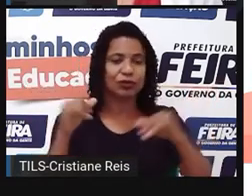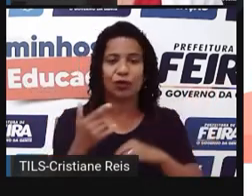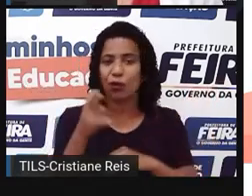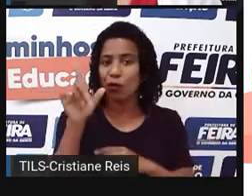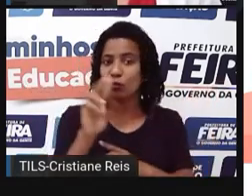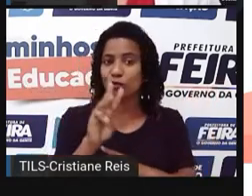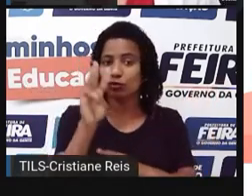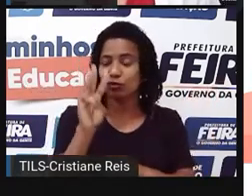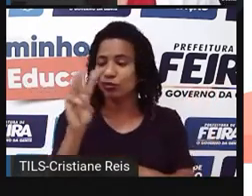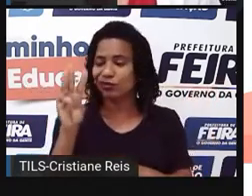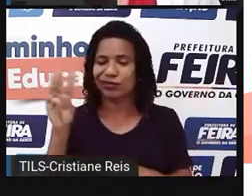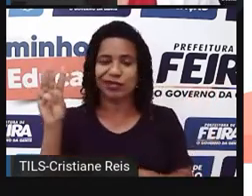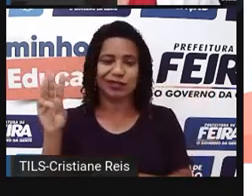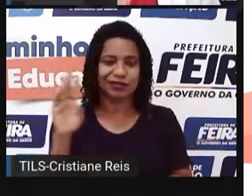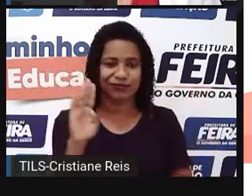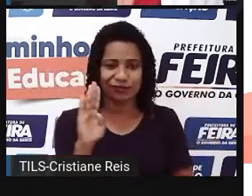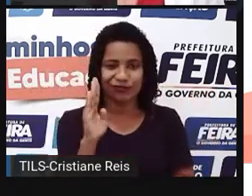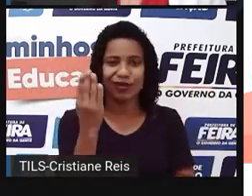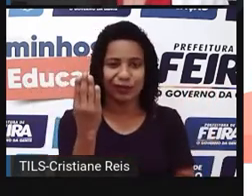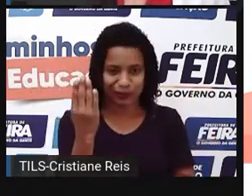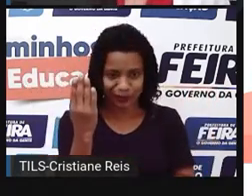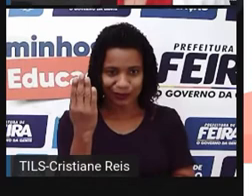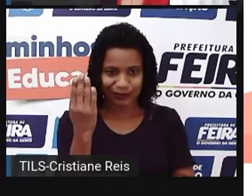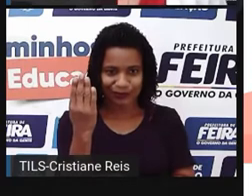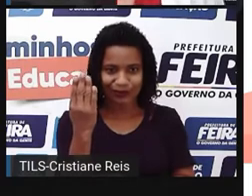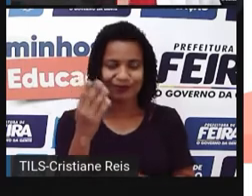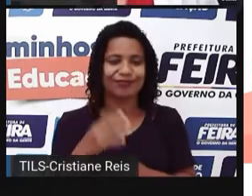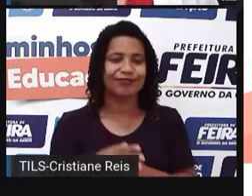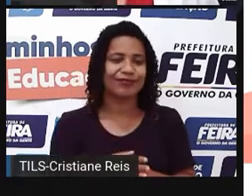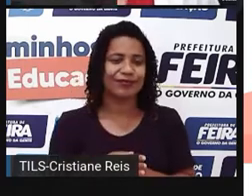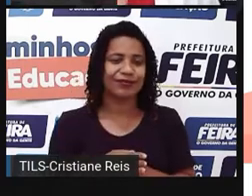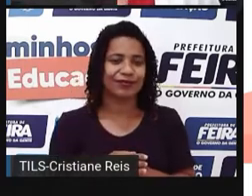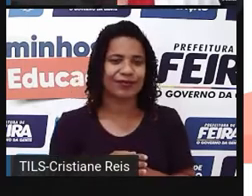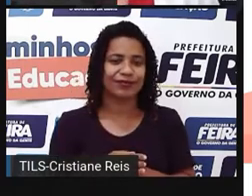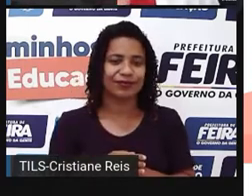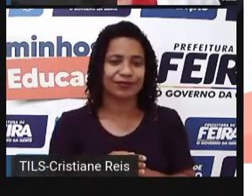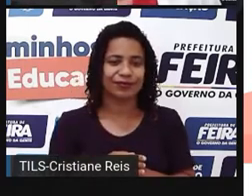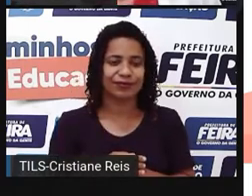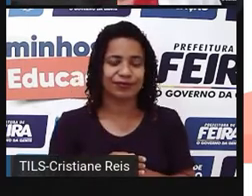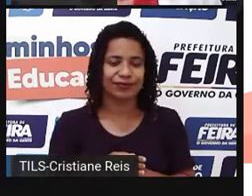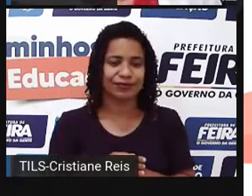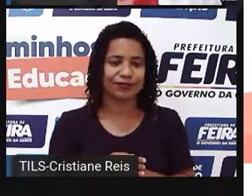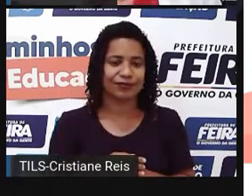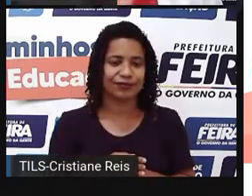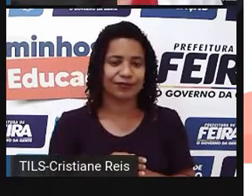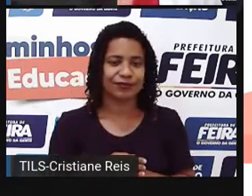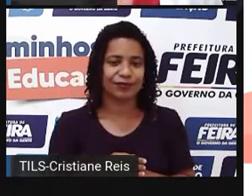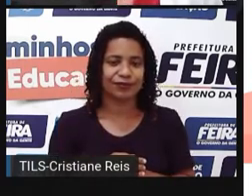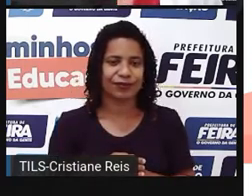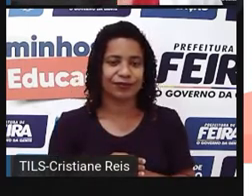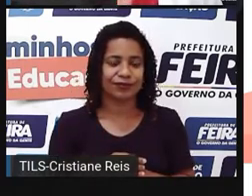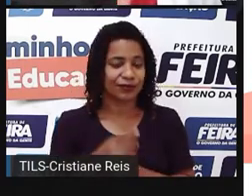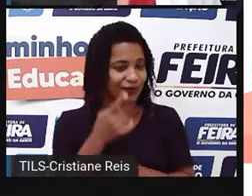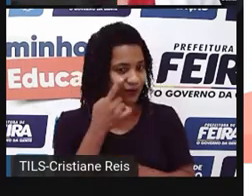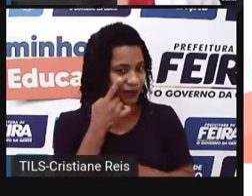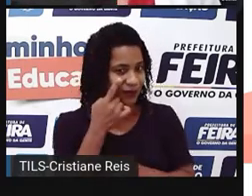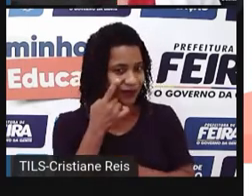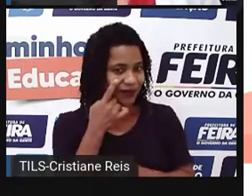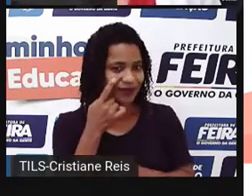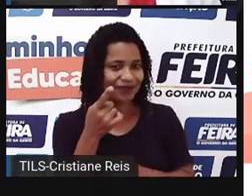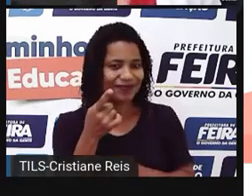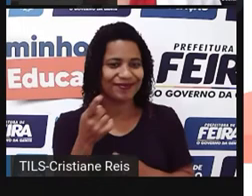sites falsos, parecidos com aqueles que nós já conhecemos. Ok, estudantes? Let's go!